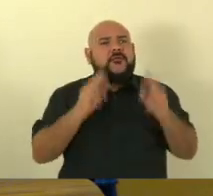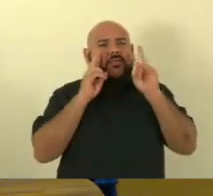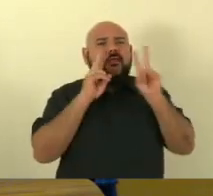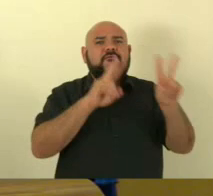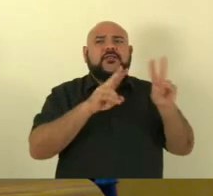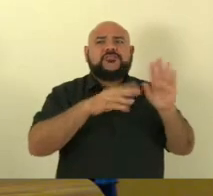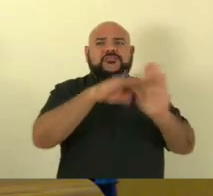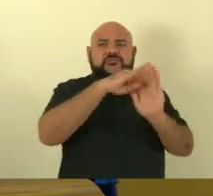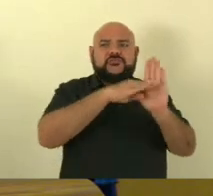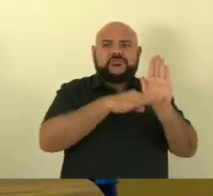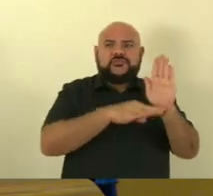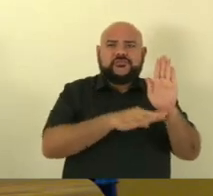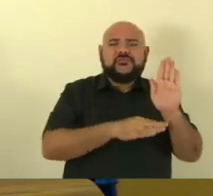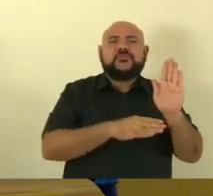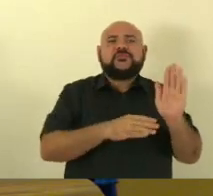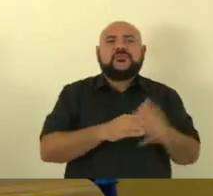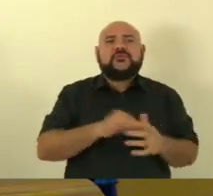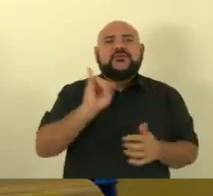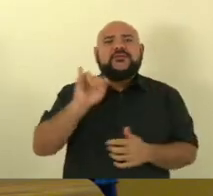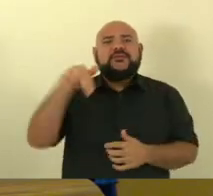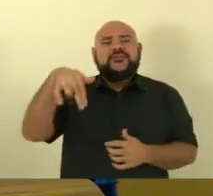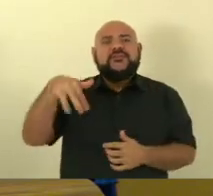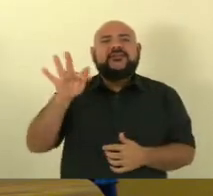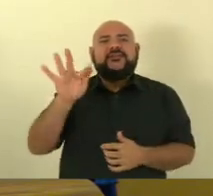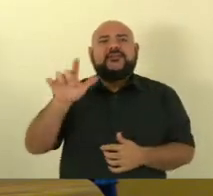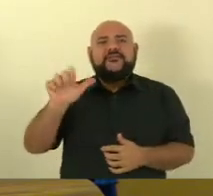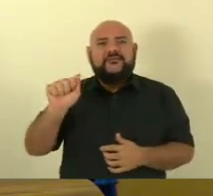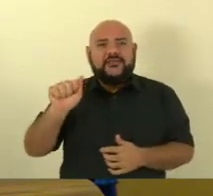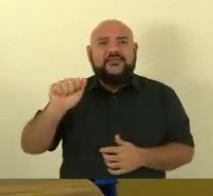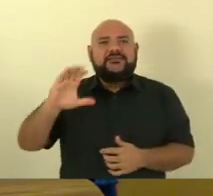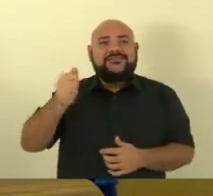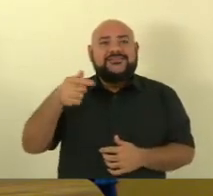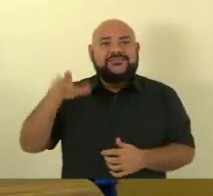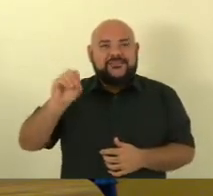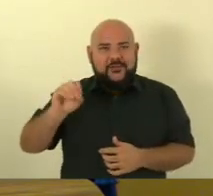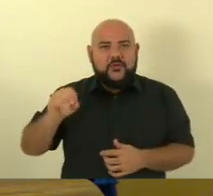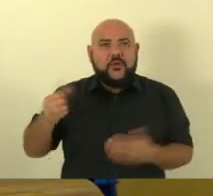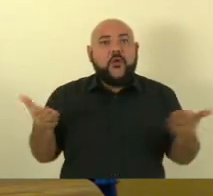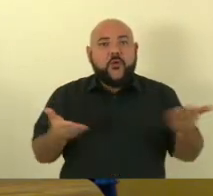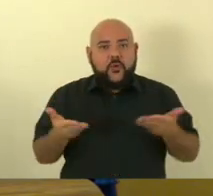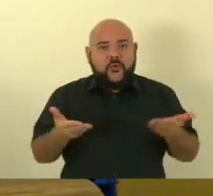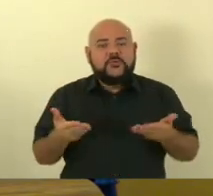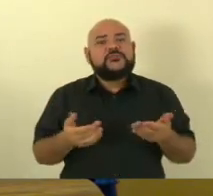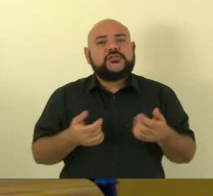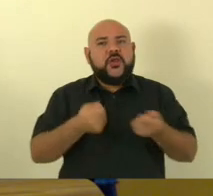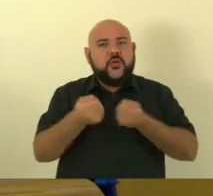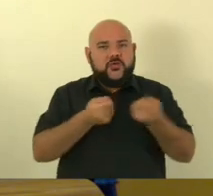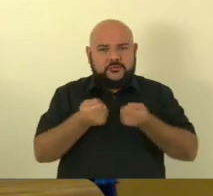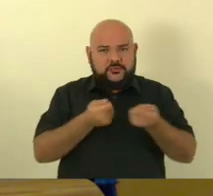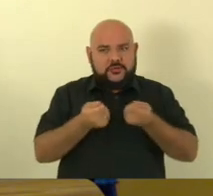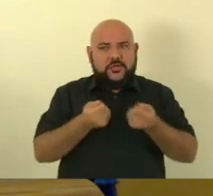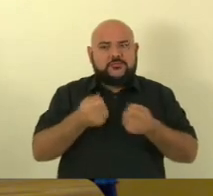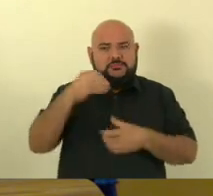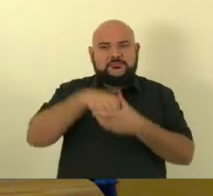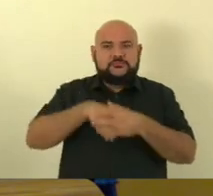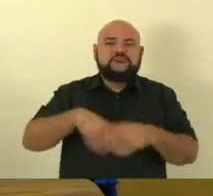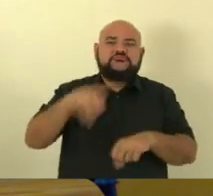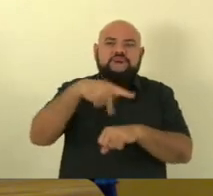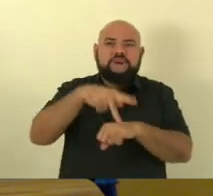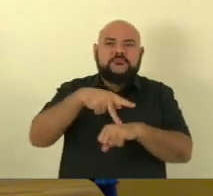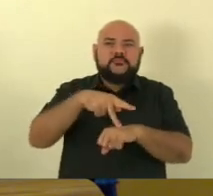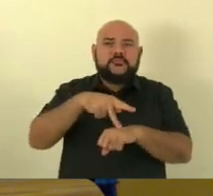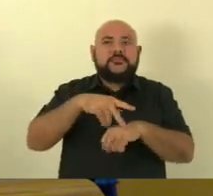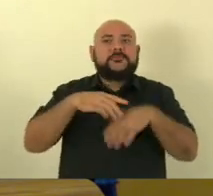inflação que a inflação no nosso país está controlada. o que vai dar no meu entender